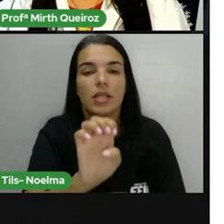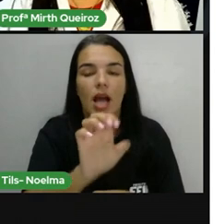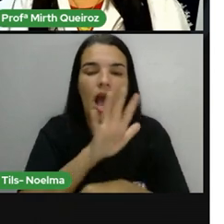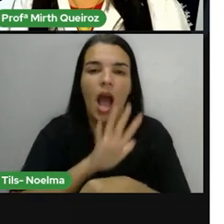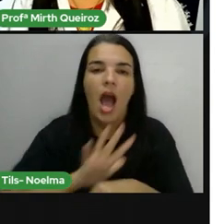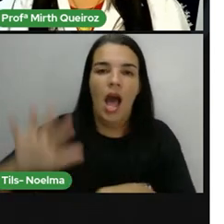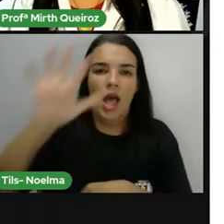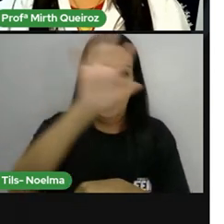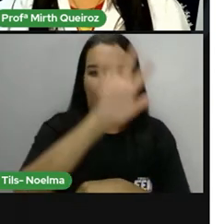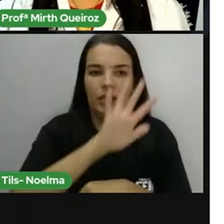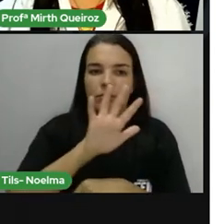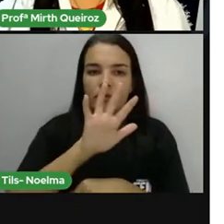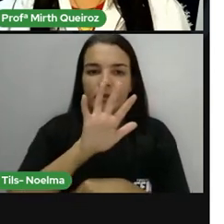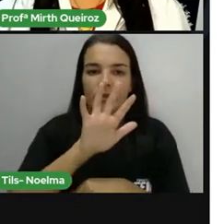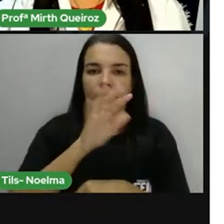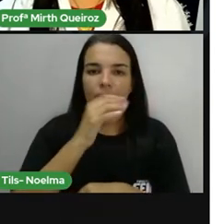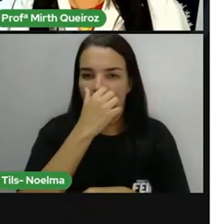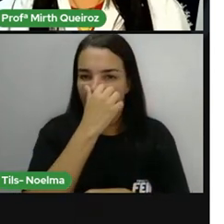parte do Nordeste.